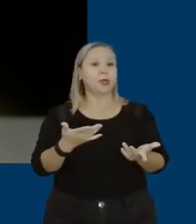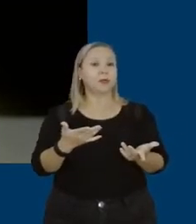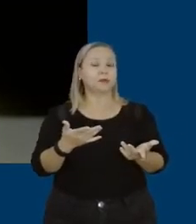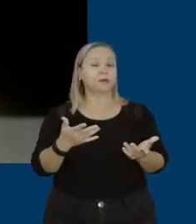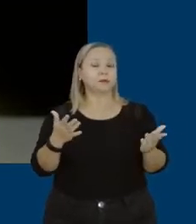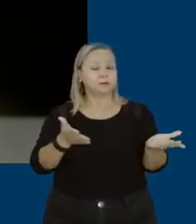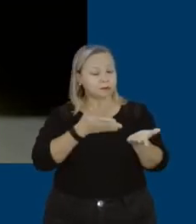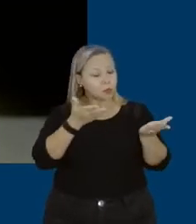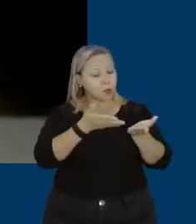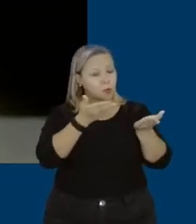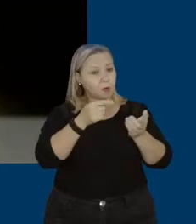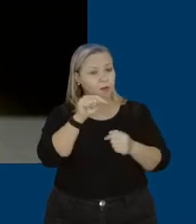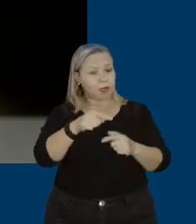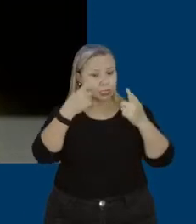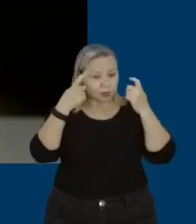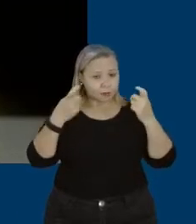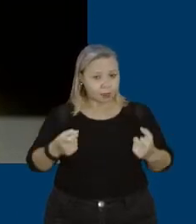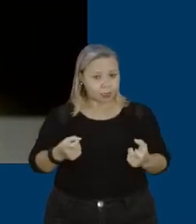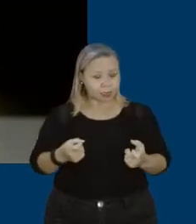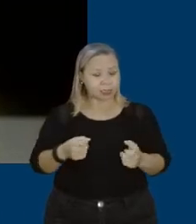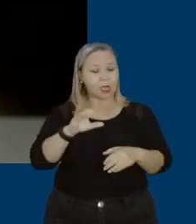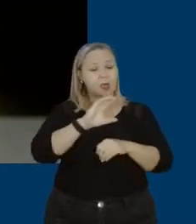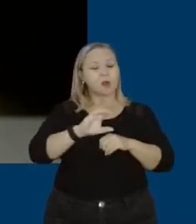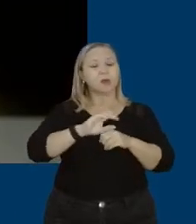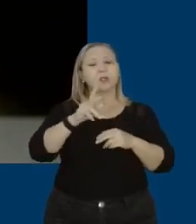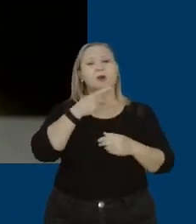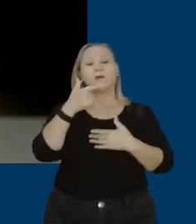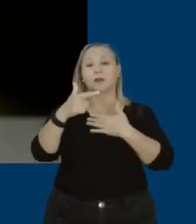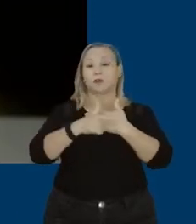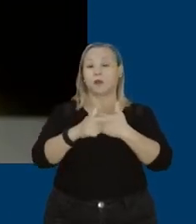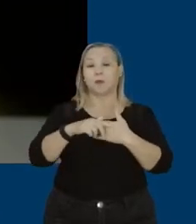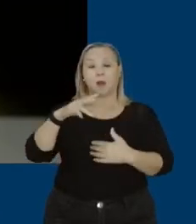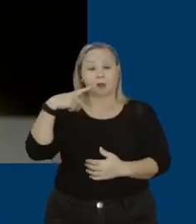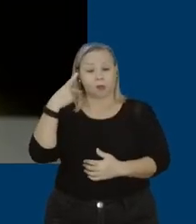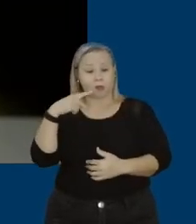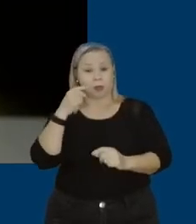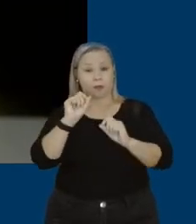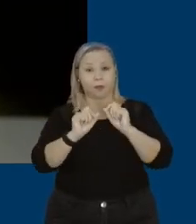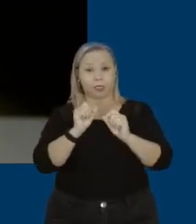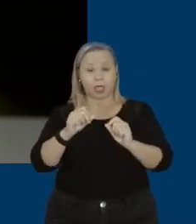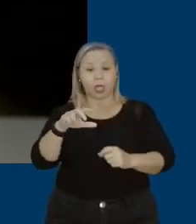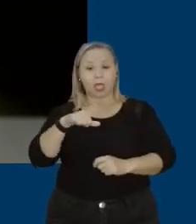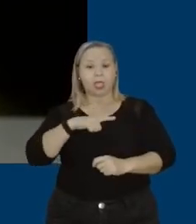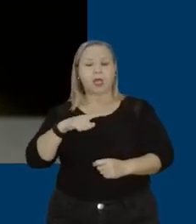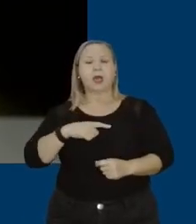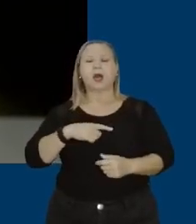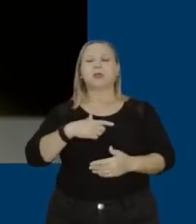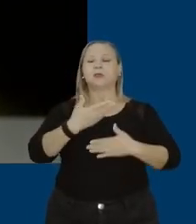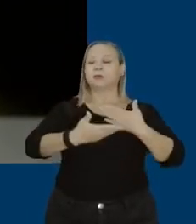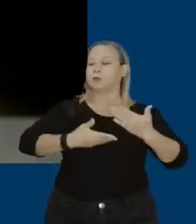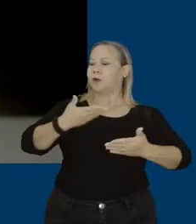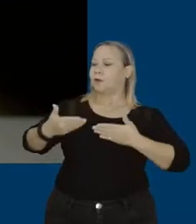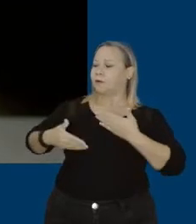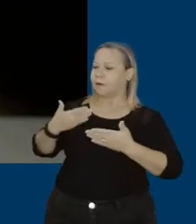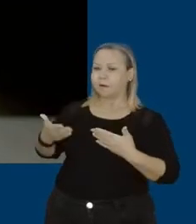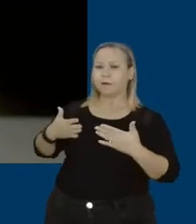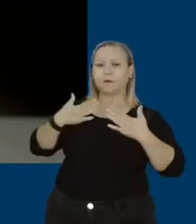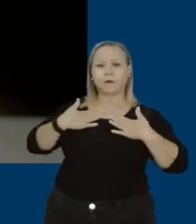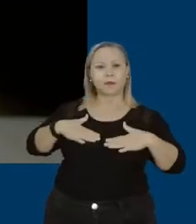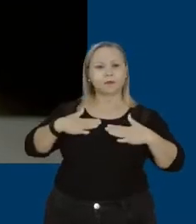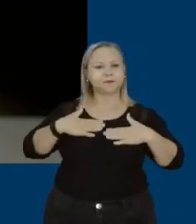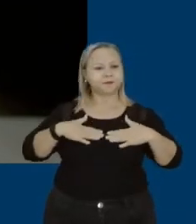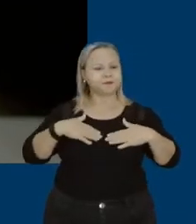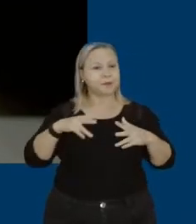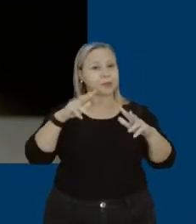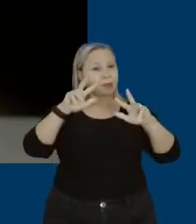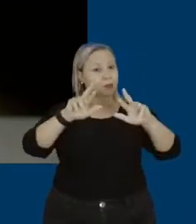Constituição diz muito claramente, o papel nosso enquanto parlamentar é ter uma convivência harmoniosa com as